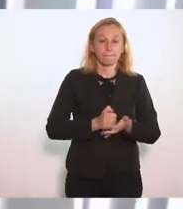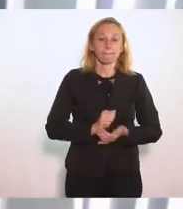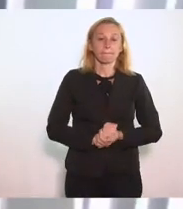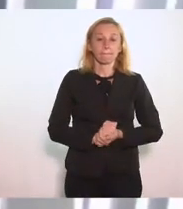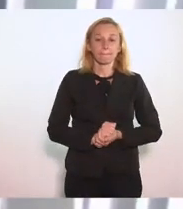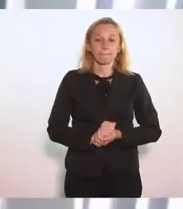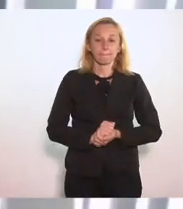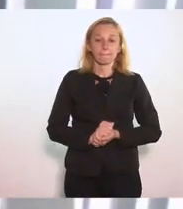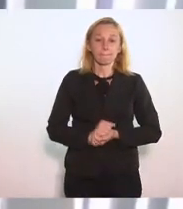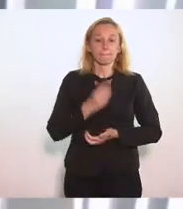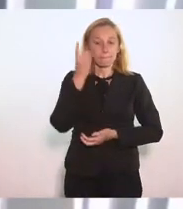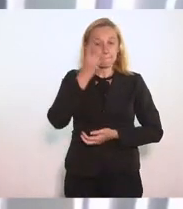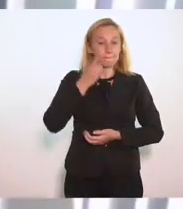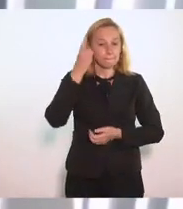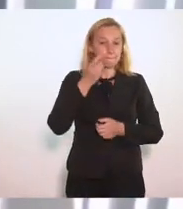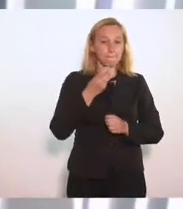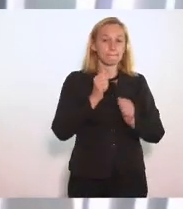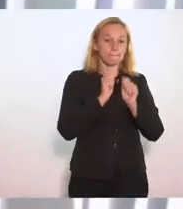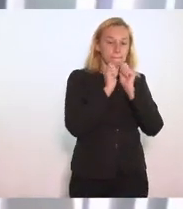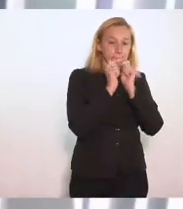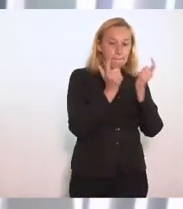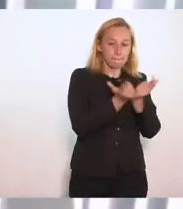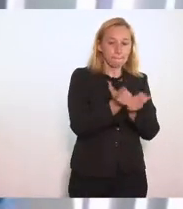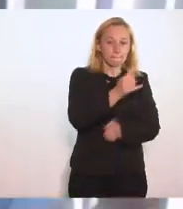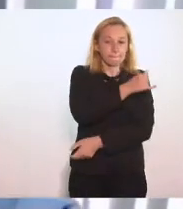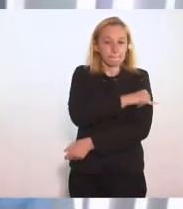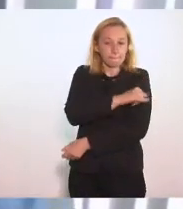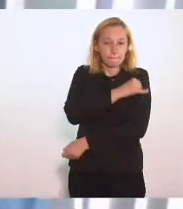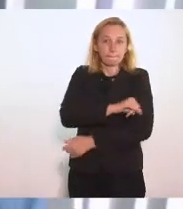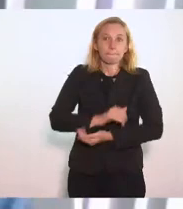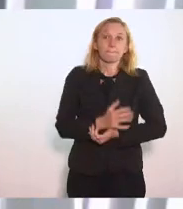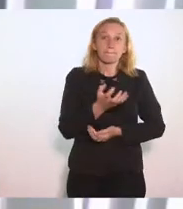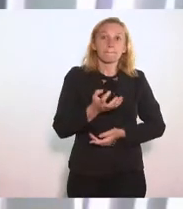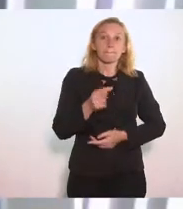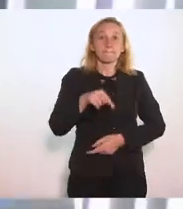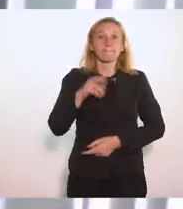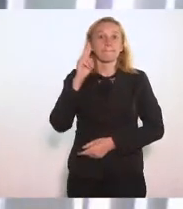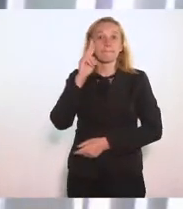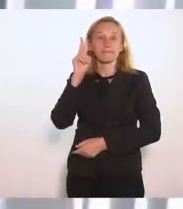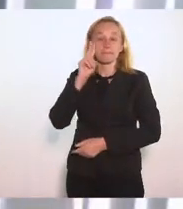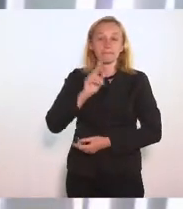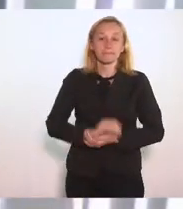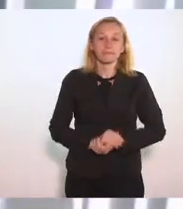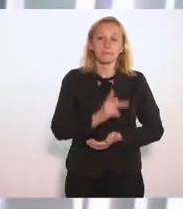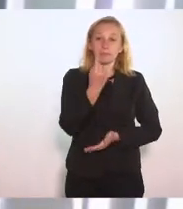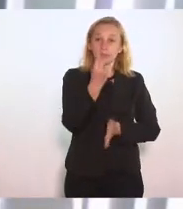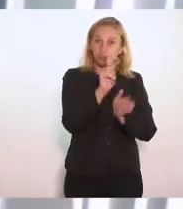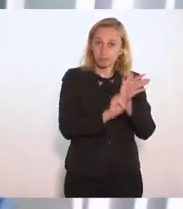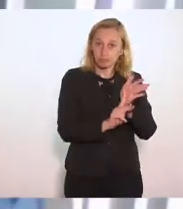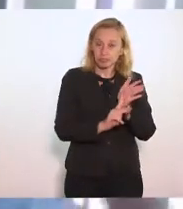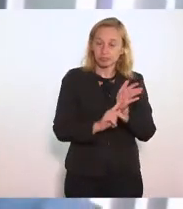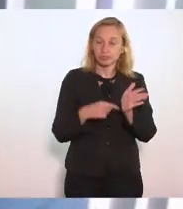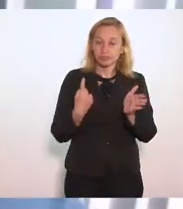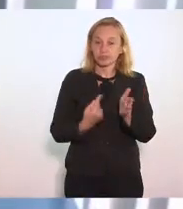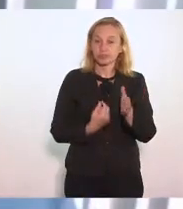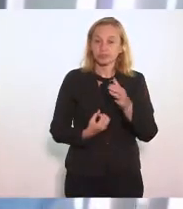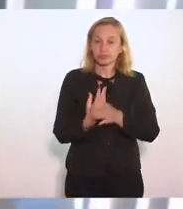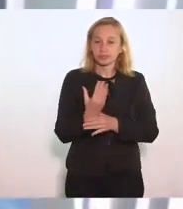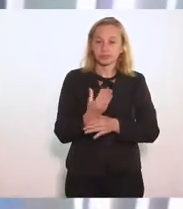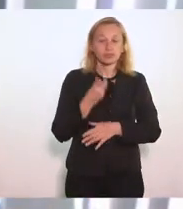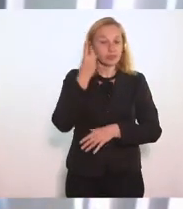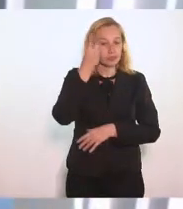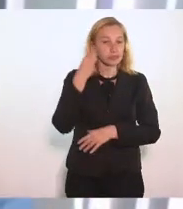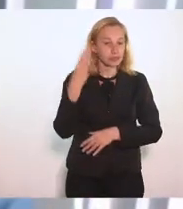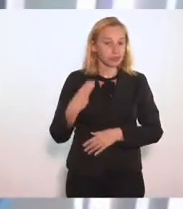Da Assembleia Legislativa Do Estado Do Rio de Janeiro Quero aqui lembrar O projeto Que fizemos Deputada Mônica